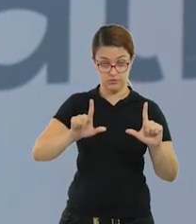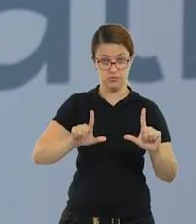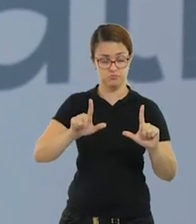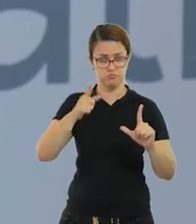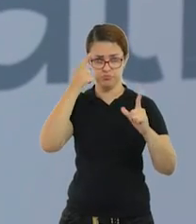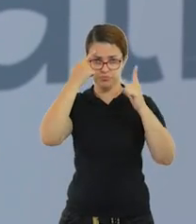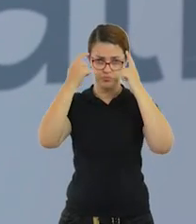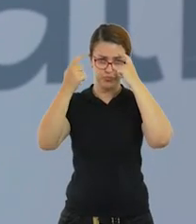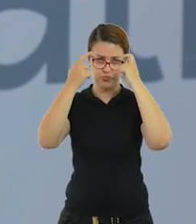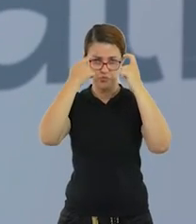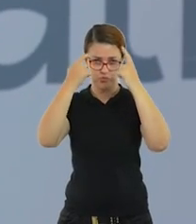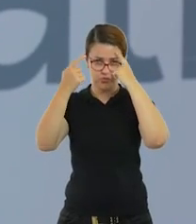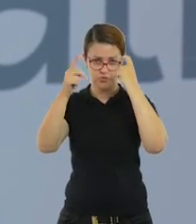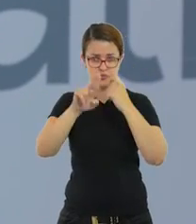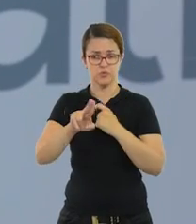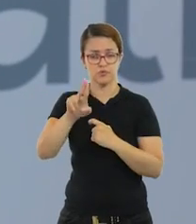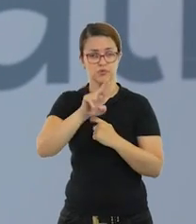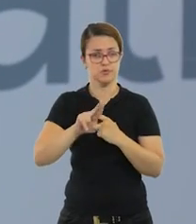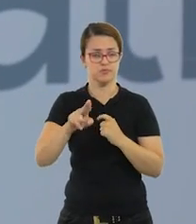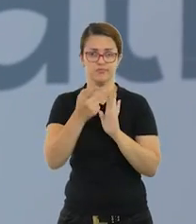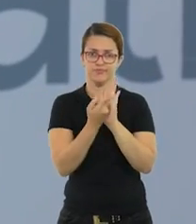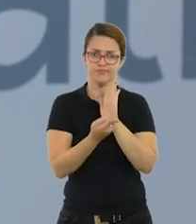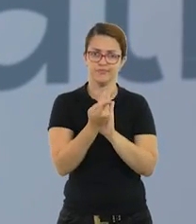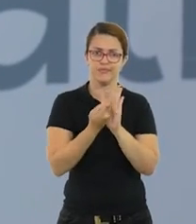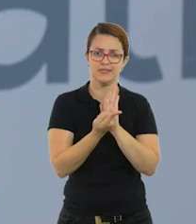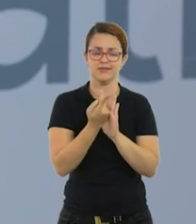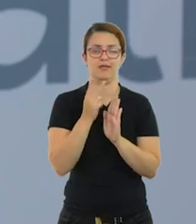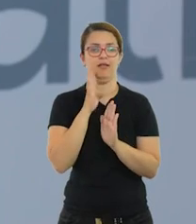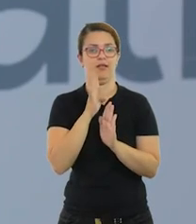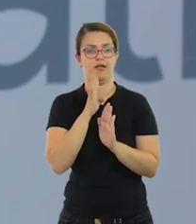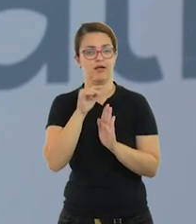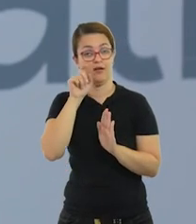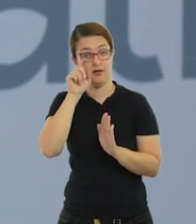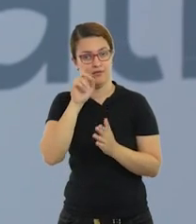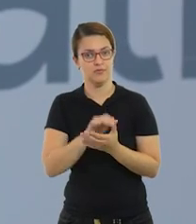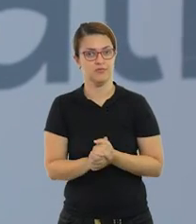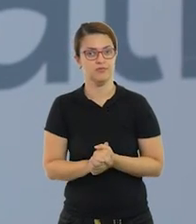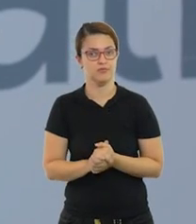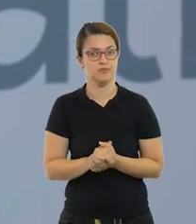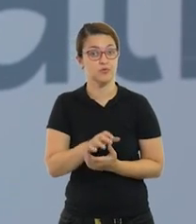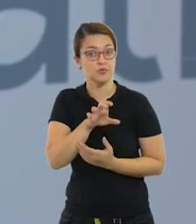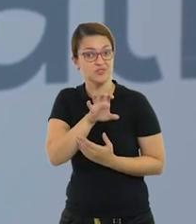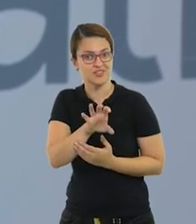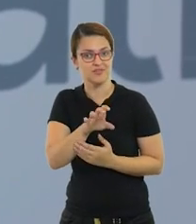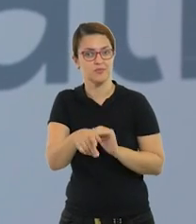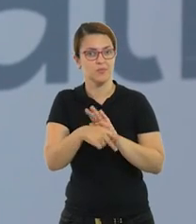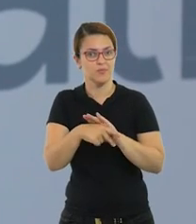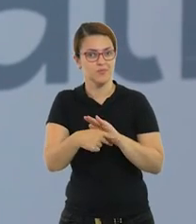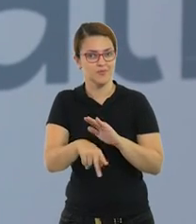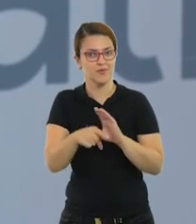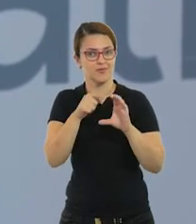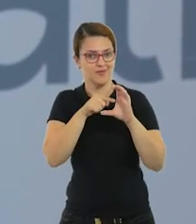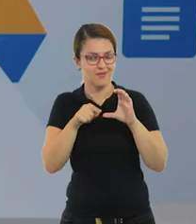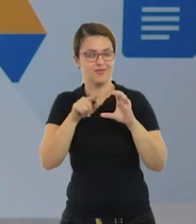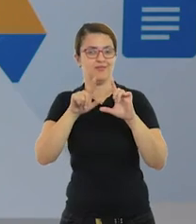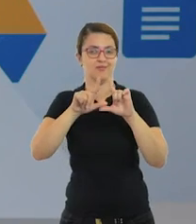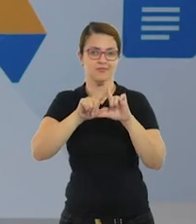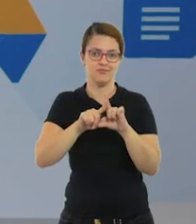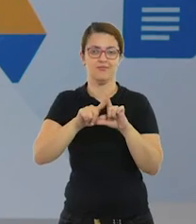Então, usem a criatividade de vocês e façam desenhos super legais utilizando essas formas geométricas.